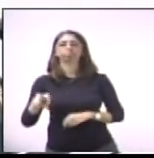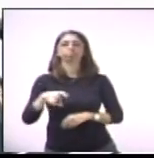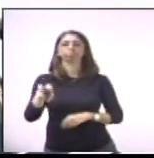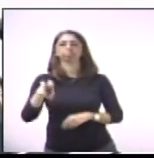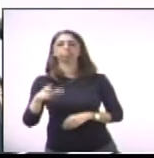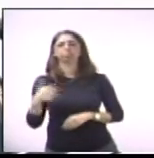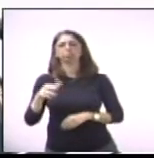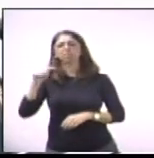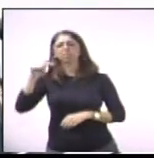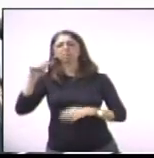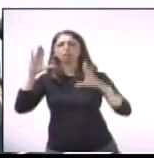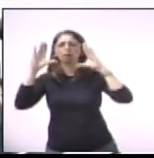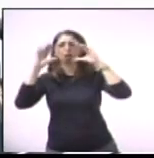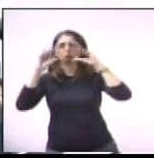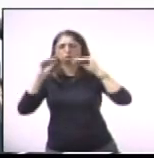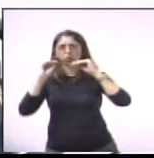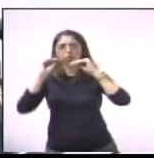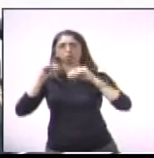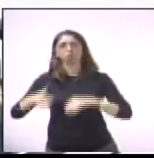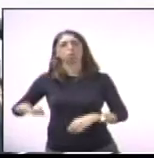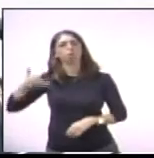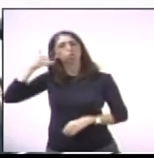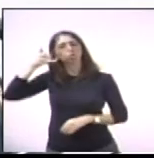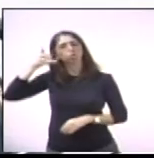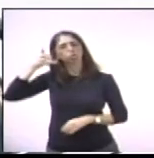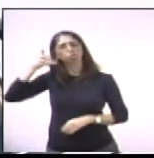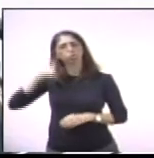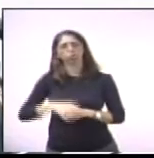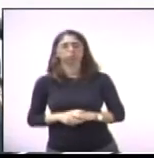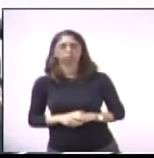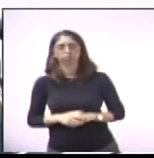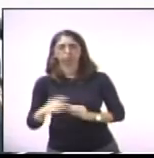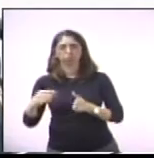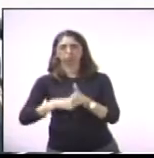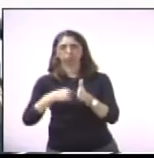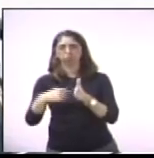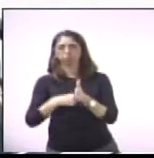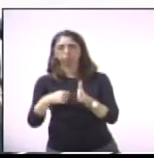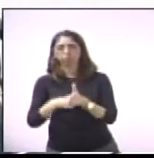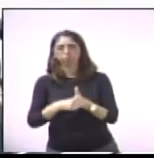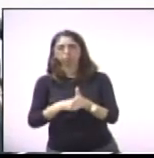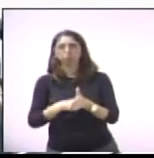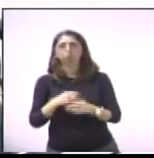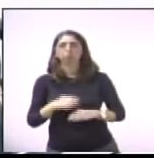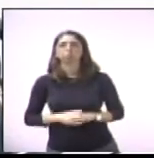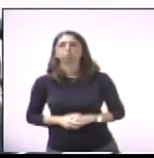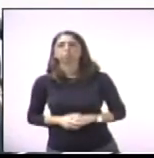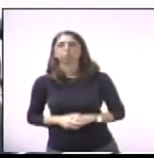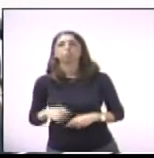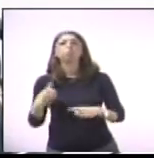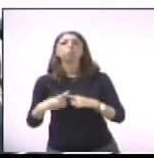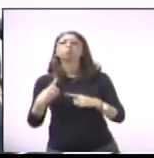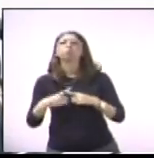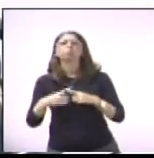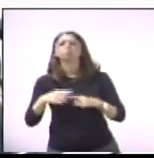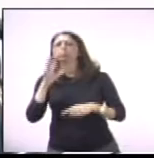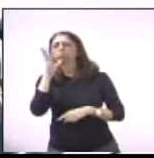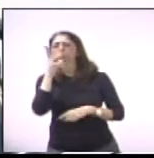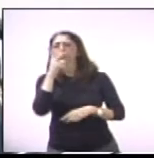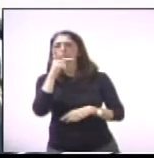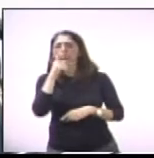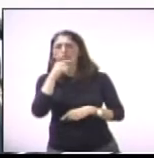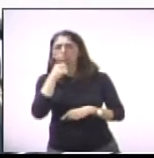Me tocou o telefone, pessoas querendo saber por que estava demorando mais de uma hora para chegar